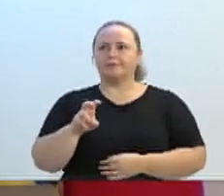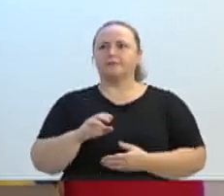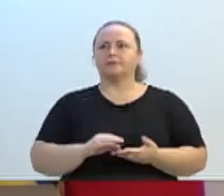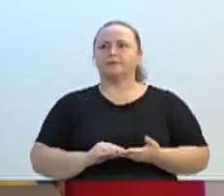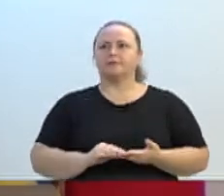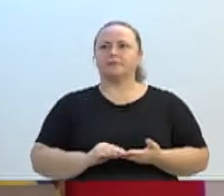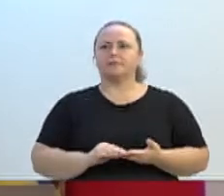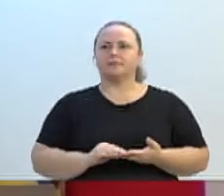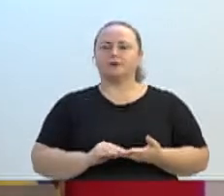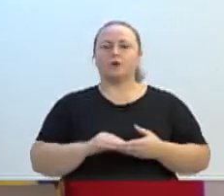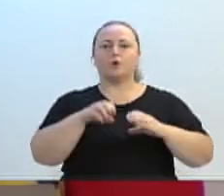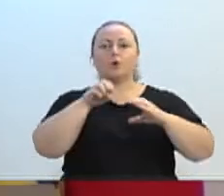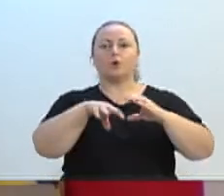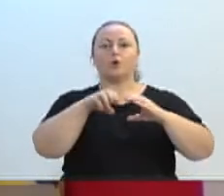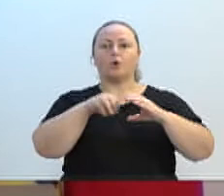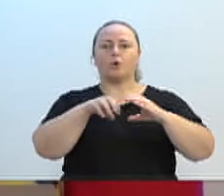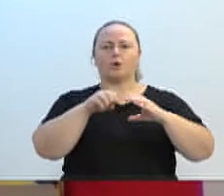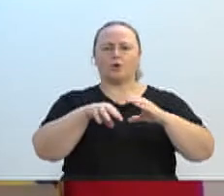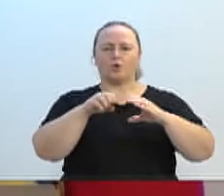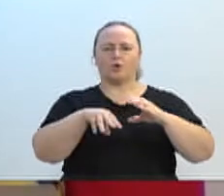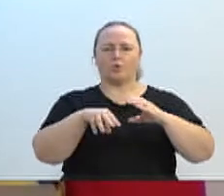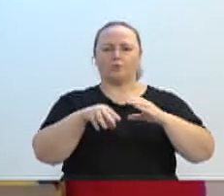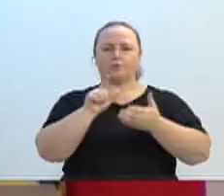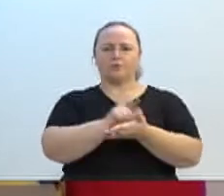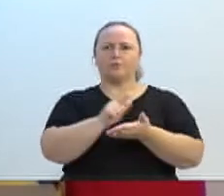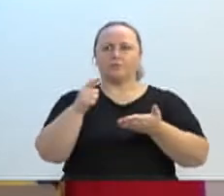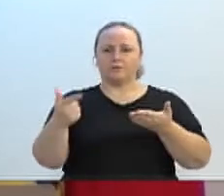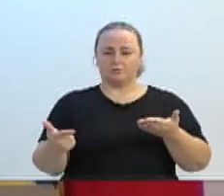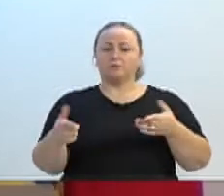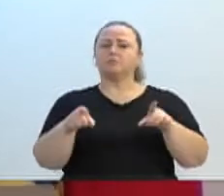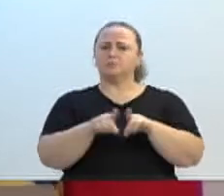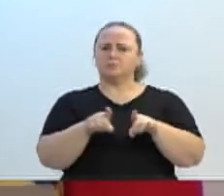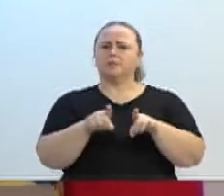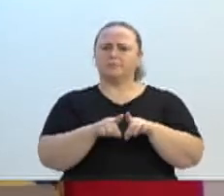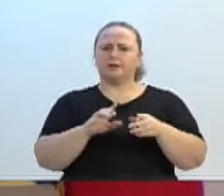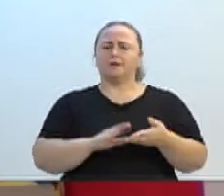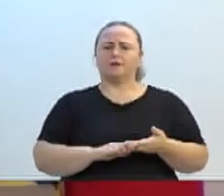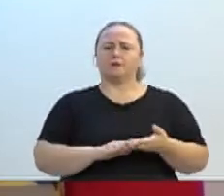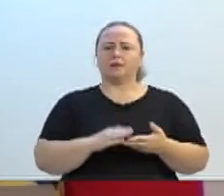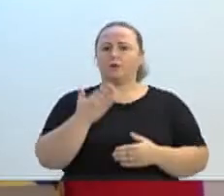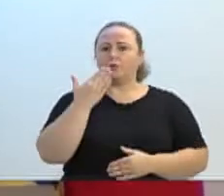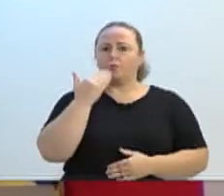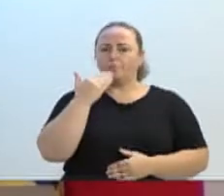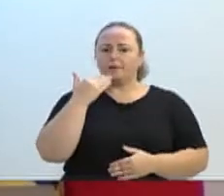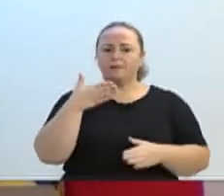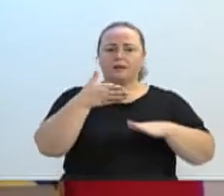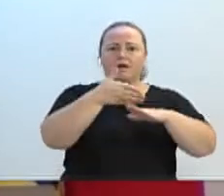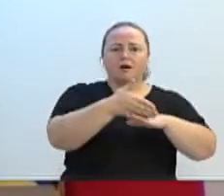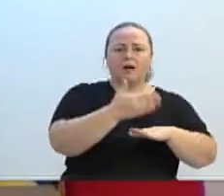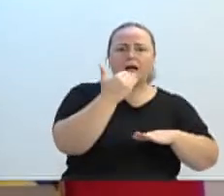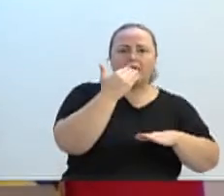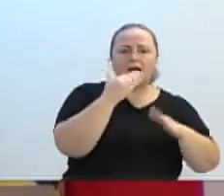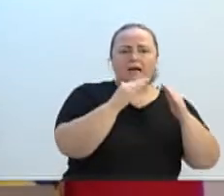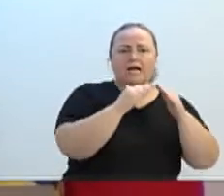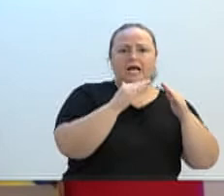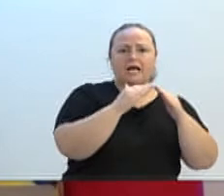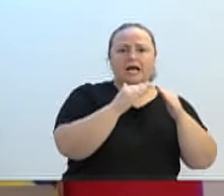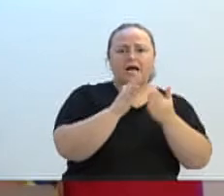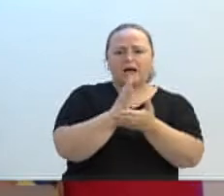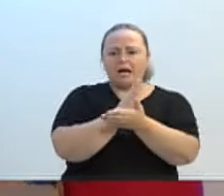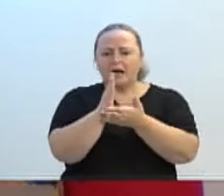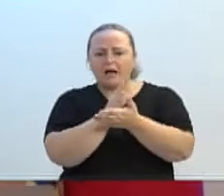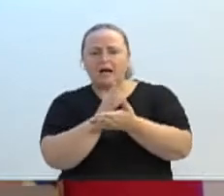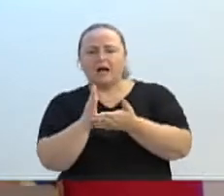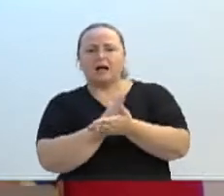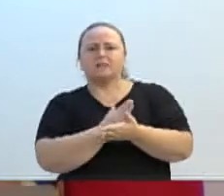Globo, agora dia 17, recentemente anunciou, enquanto os alimentos não chegam na casa dos estudantes em algumas cidades mais carentes,